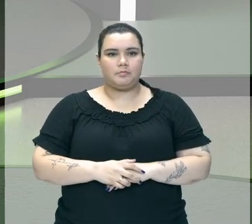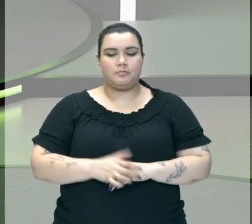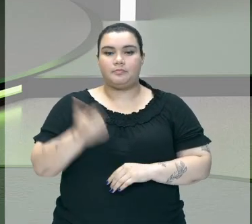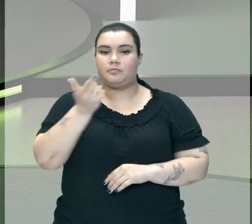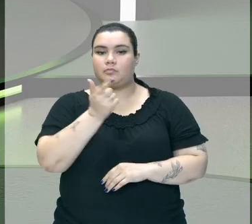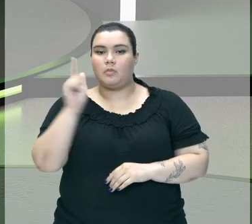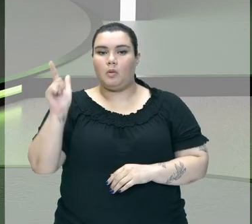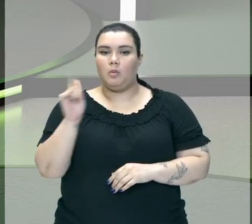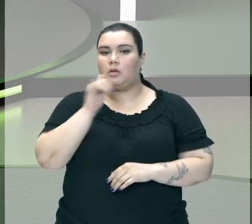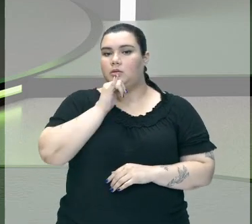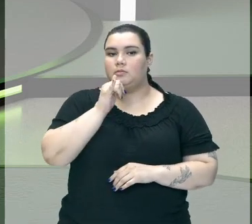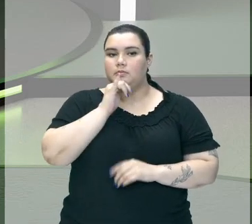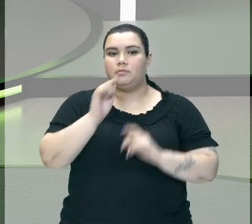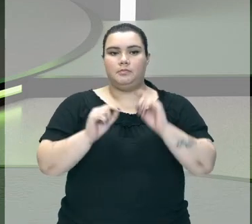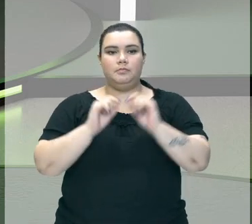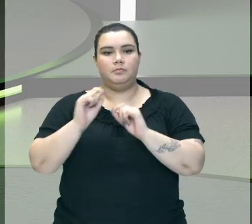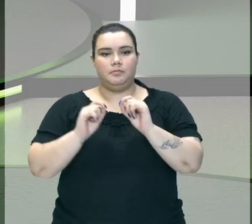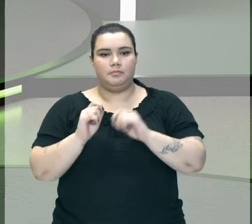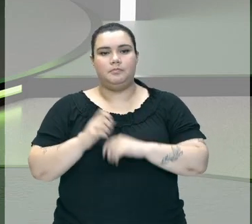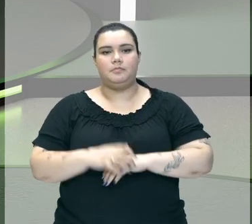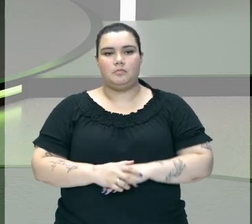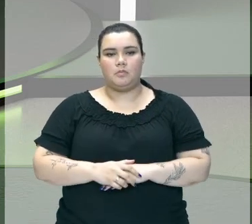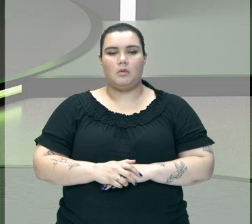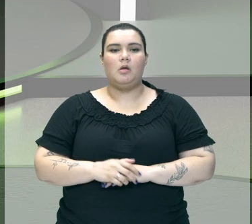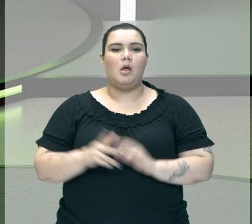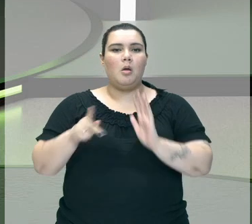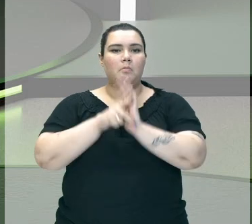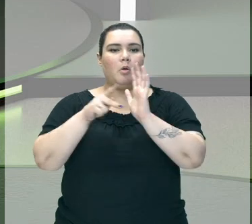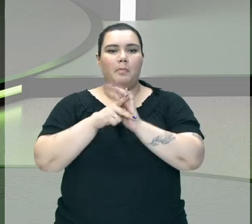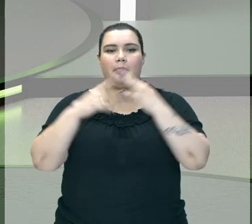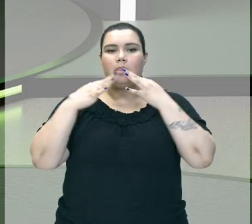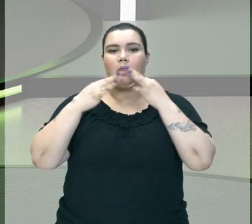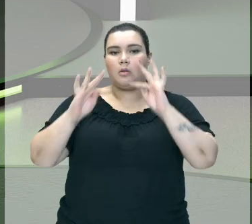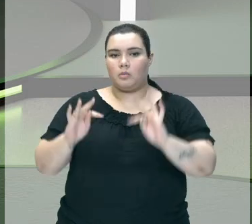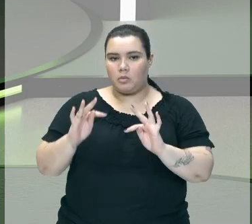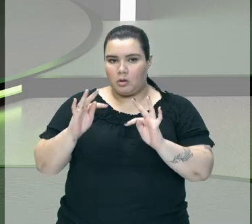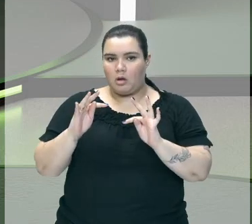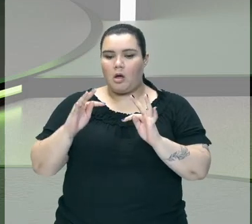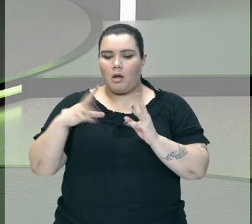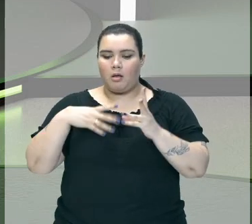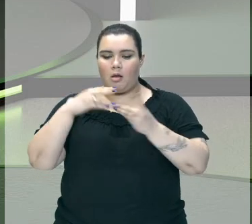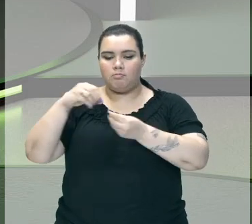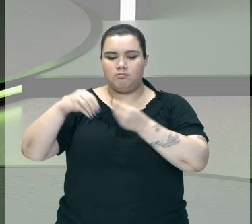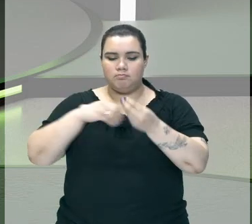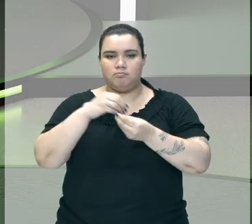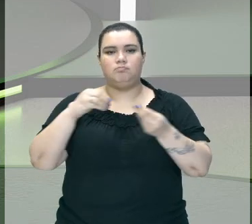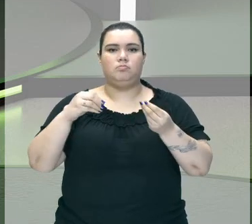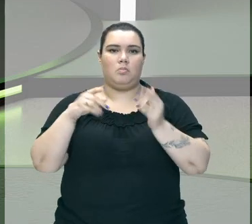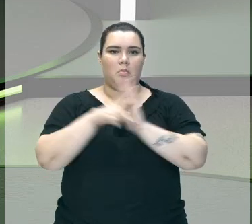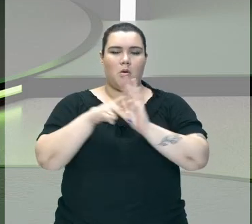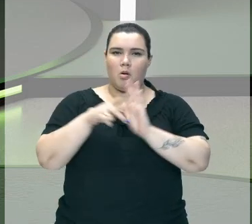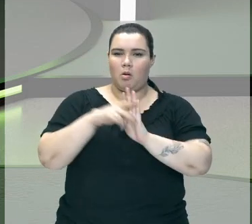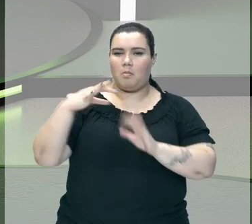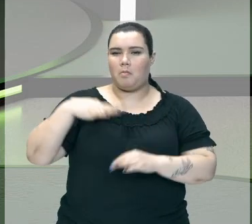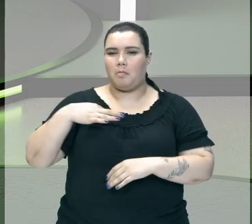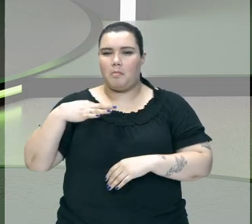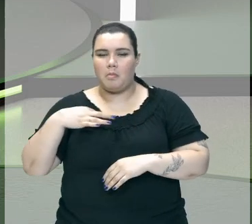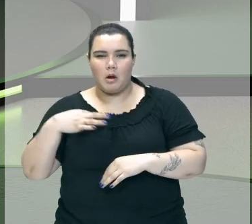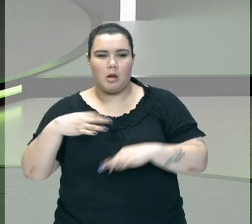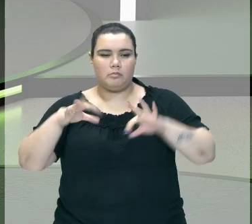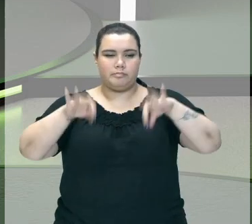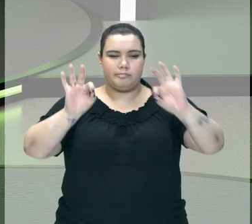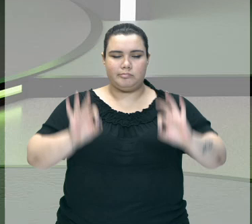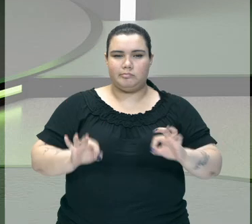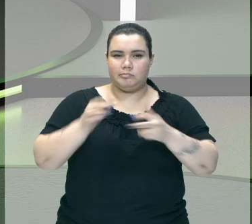Produtos vegetais Em corantes Para colorir Seus tecidos E aí nós